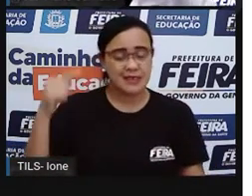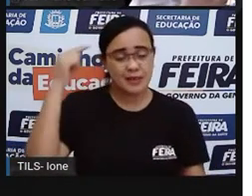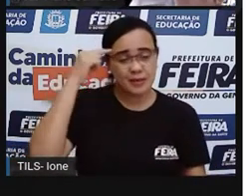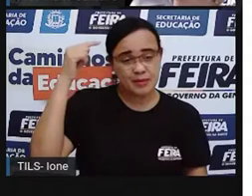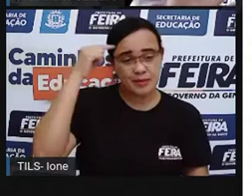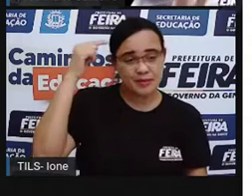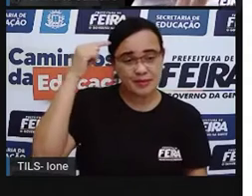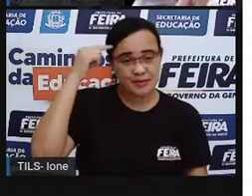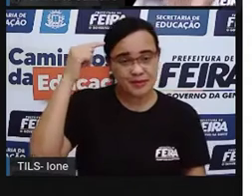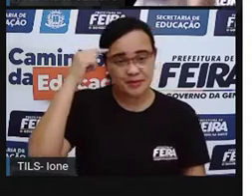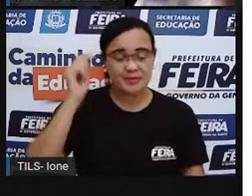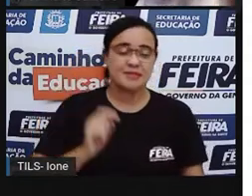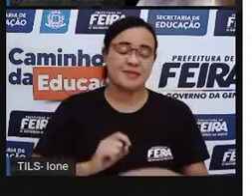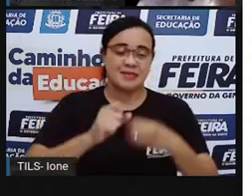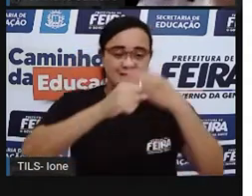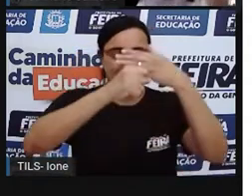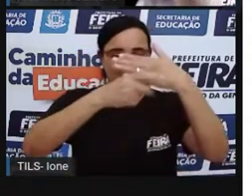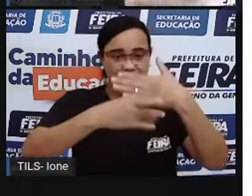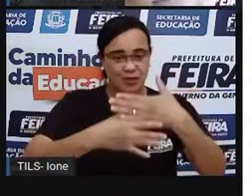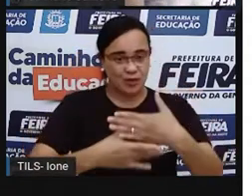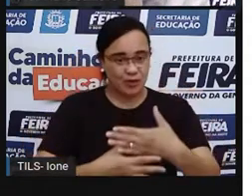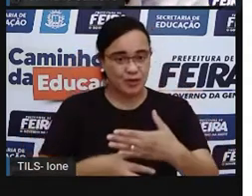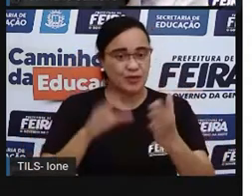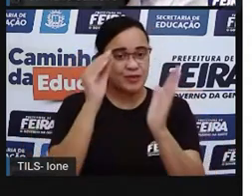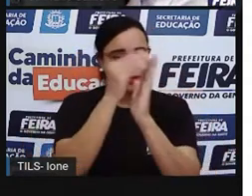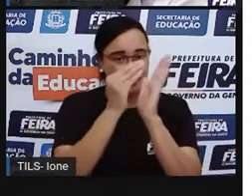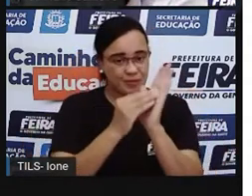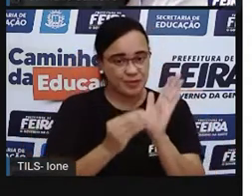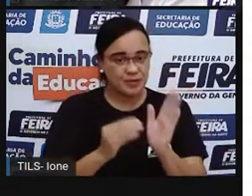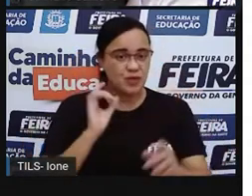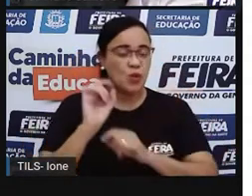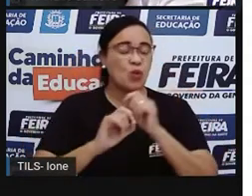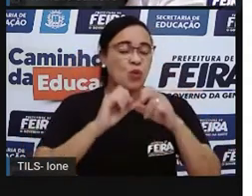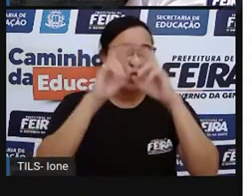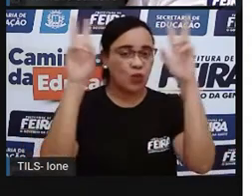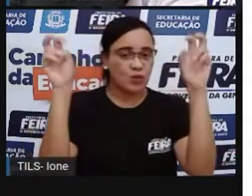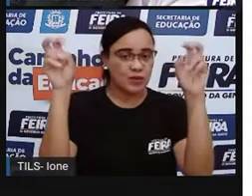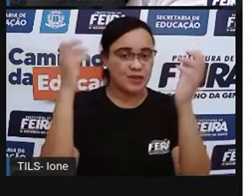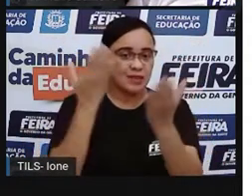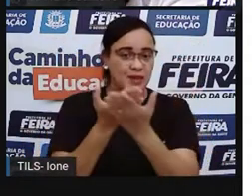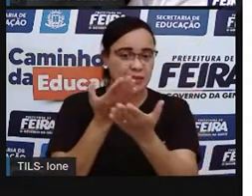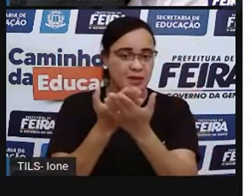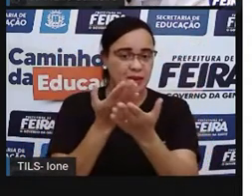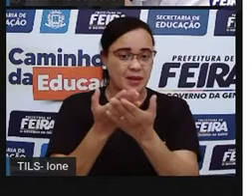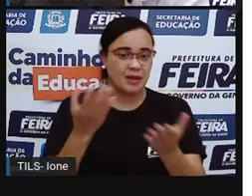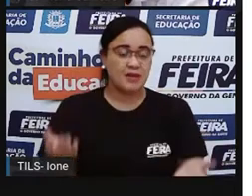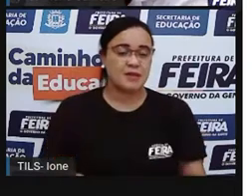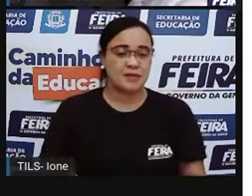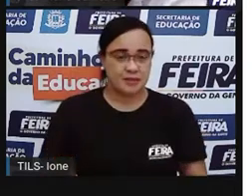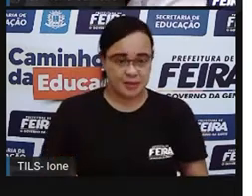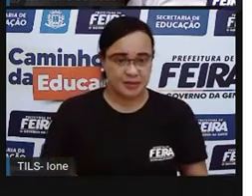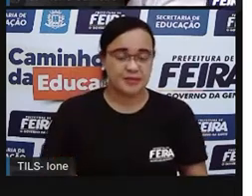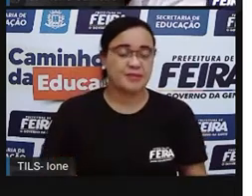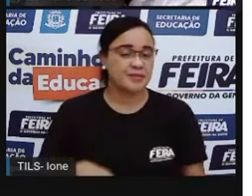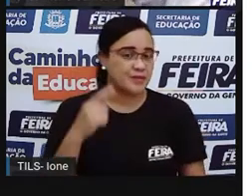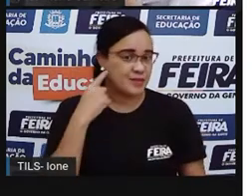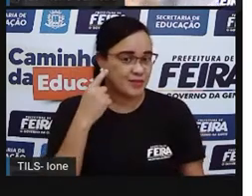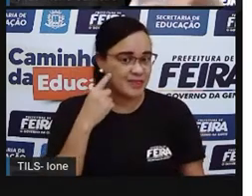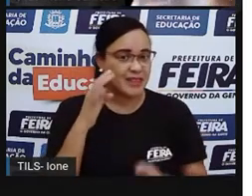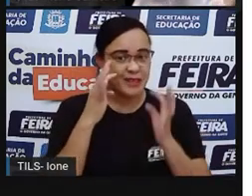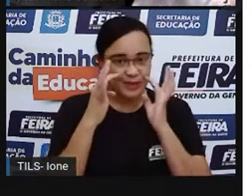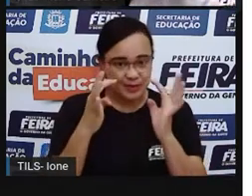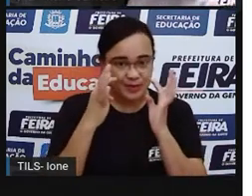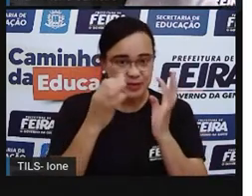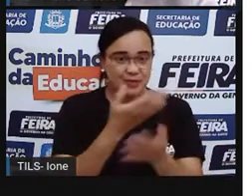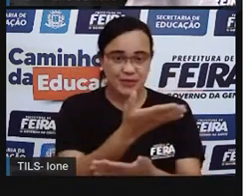e já coloca aí o é que você acha que será o tema da nossa aula de hoje. Quero ouvir vocês, hein? Coloquem aí o que